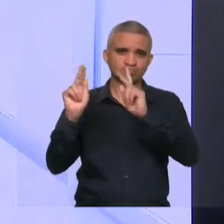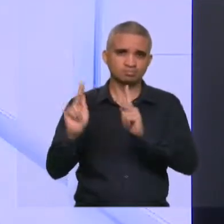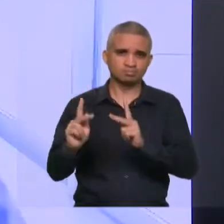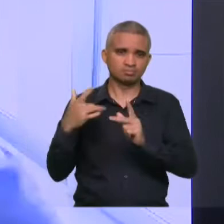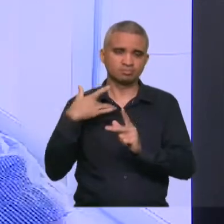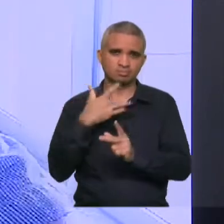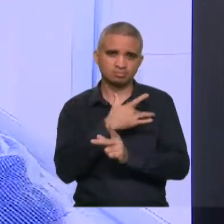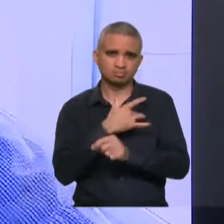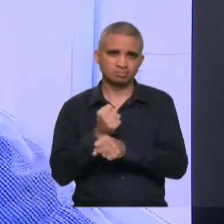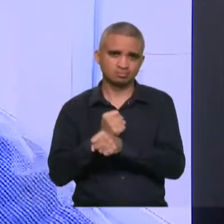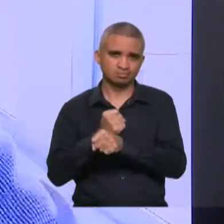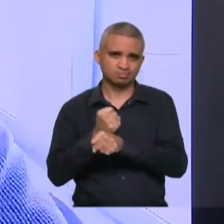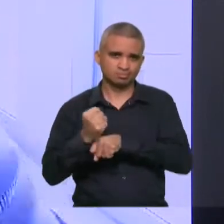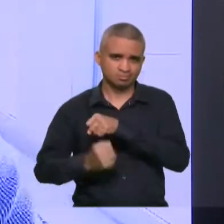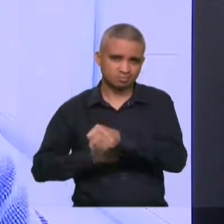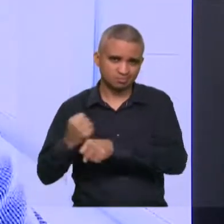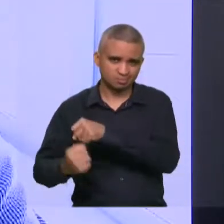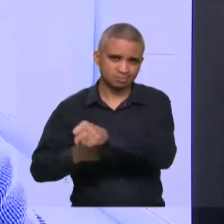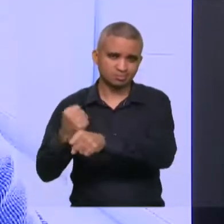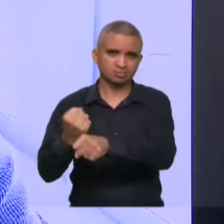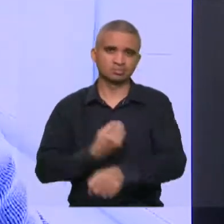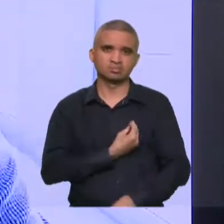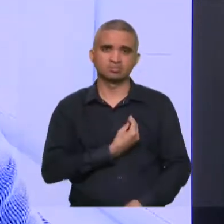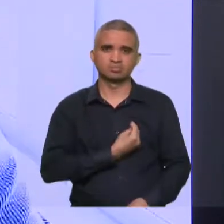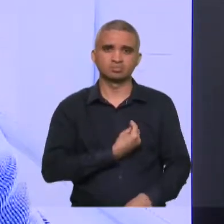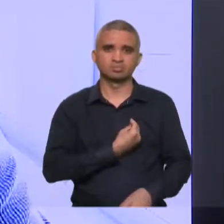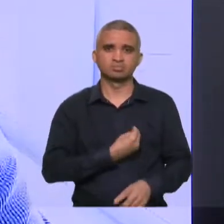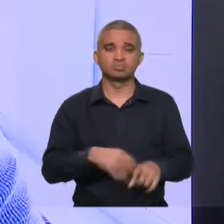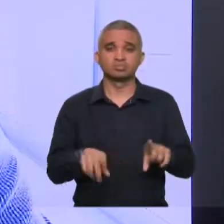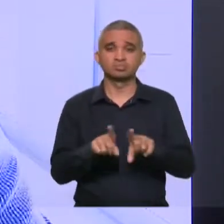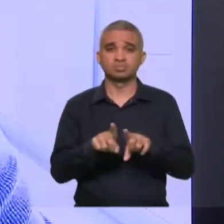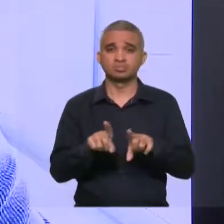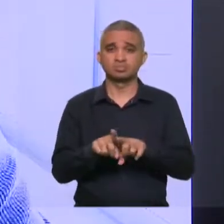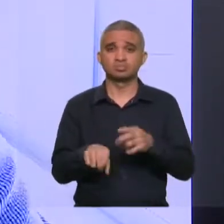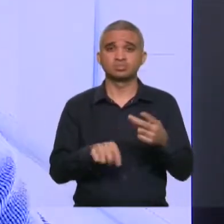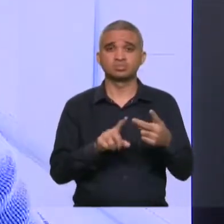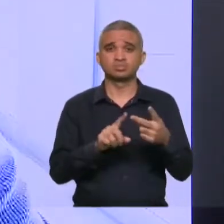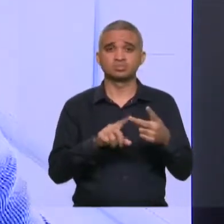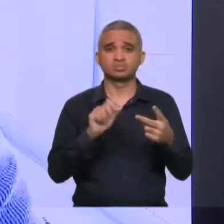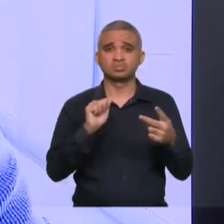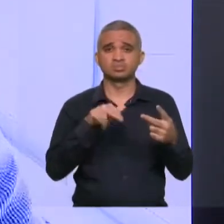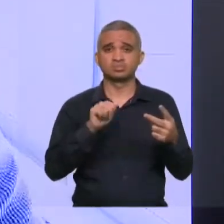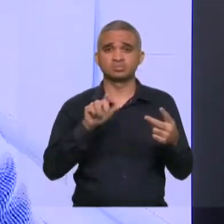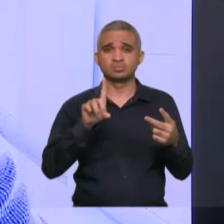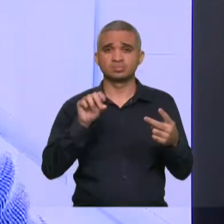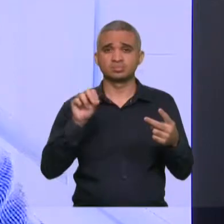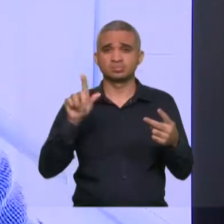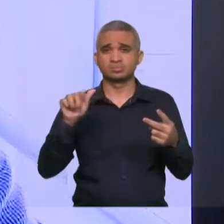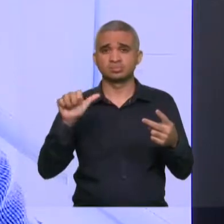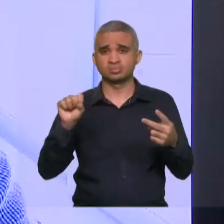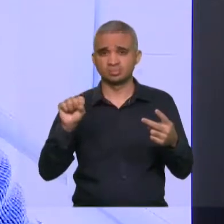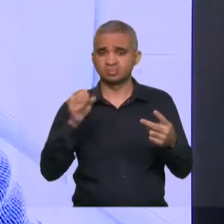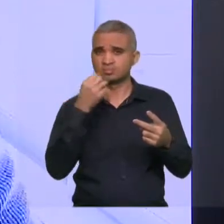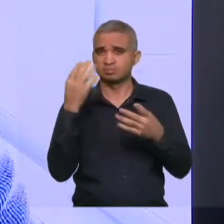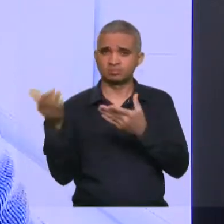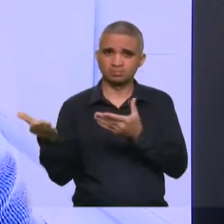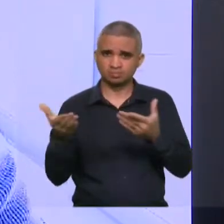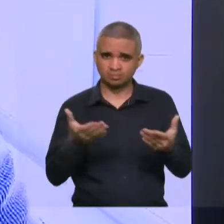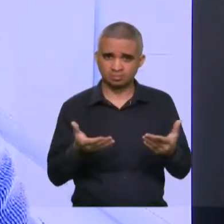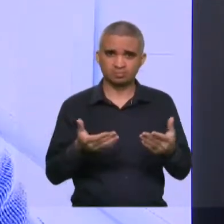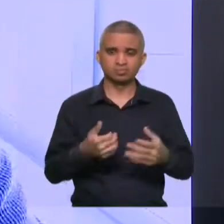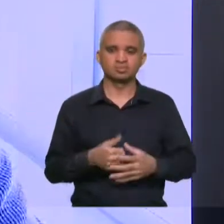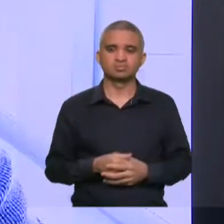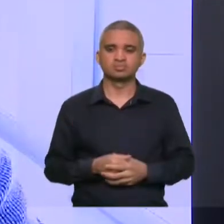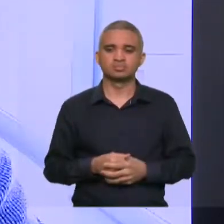desejar boas-vindas à nossa deputada Ana Dugais, embora por poucos dias, e